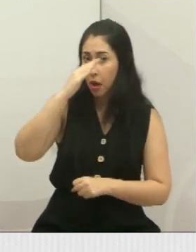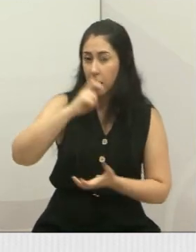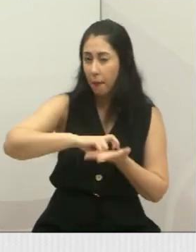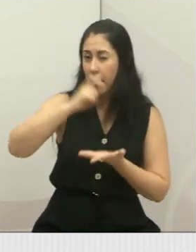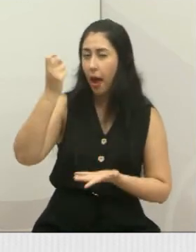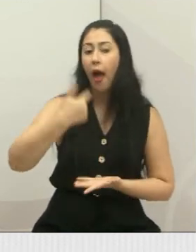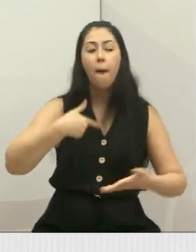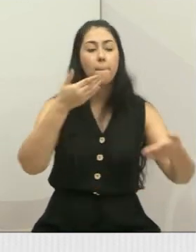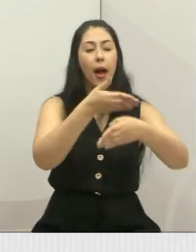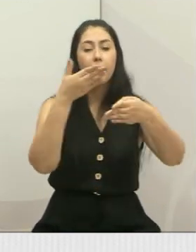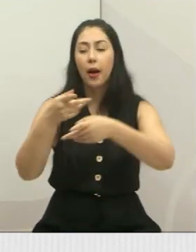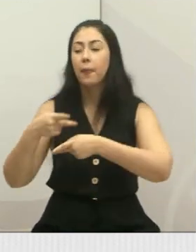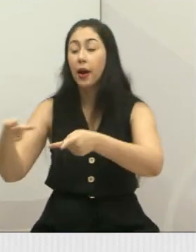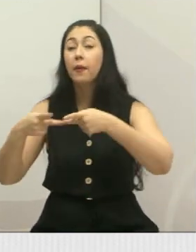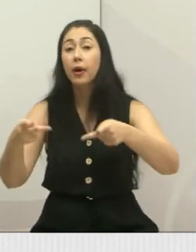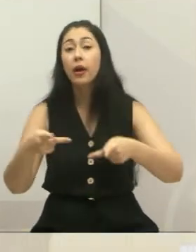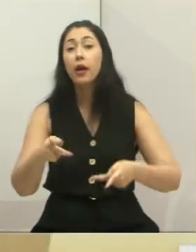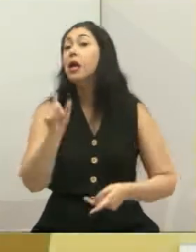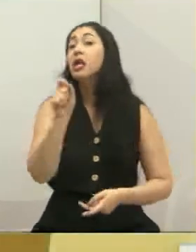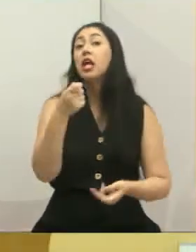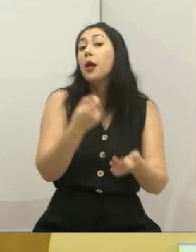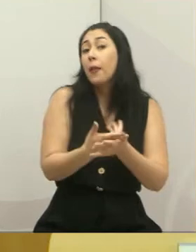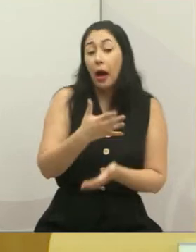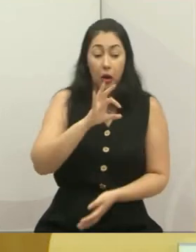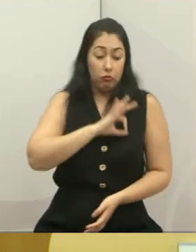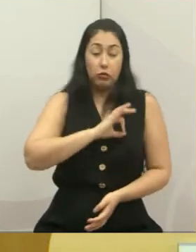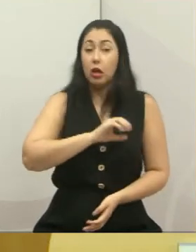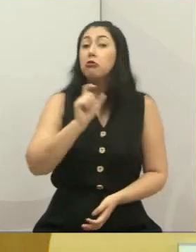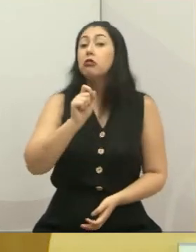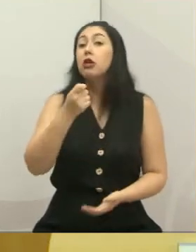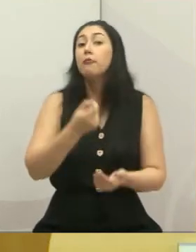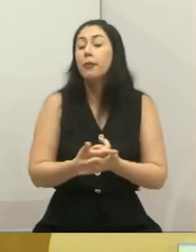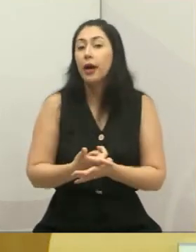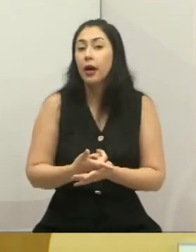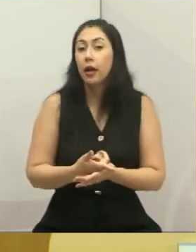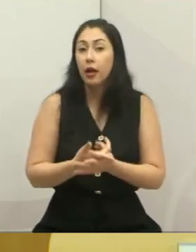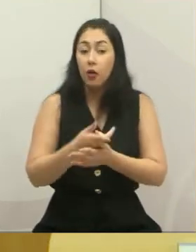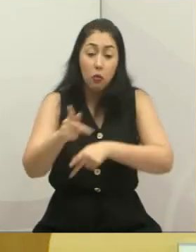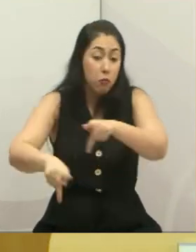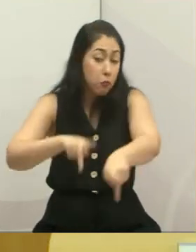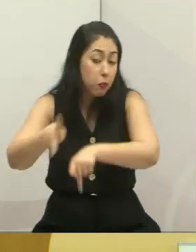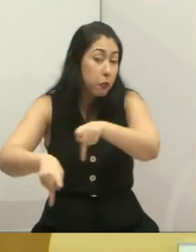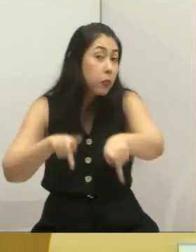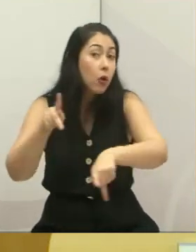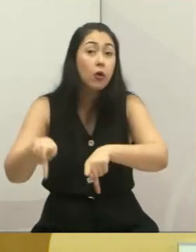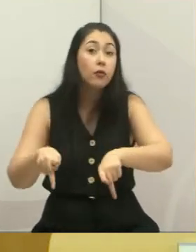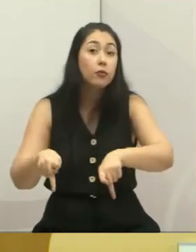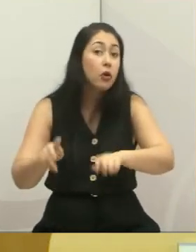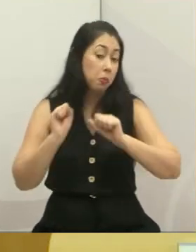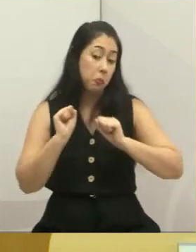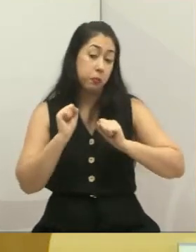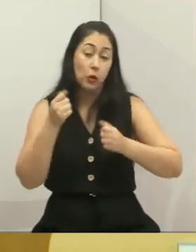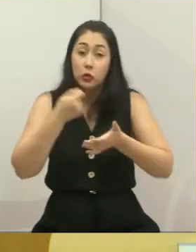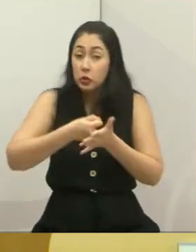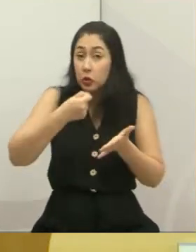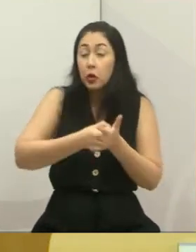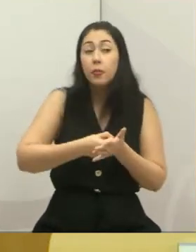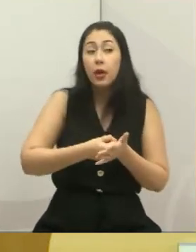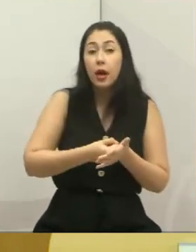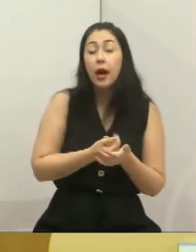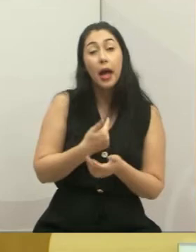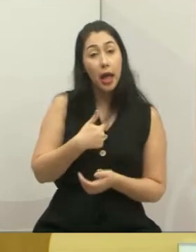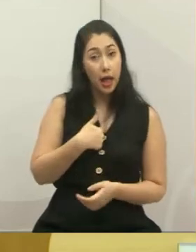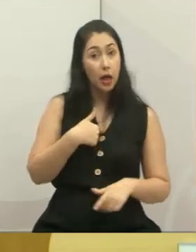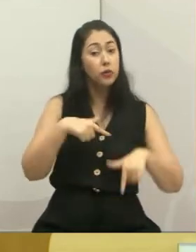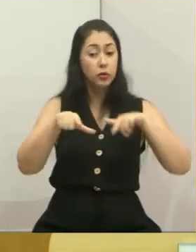e quem paga meu salário é quem? É o povo. É o povo. O povo tem direito de cobrar o verador. Por isso eu faço